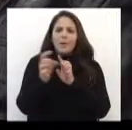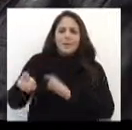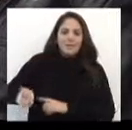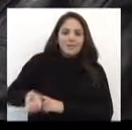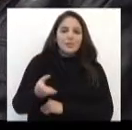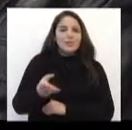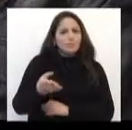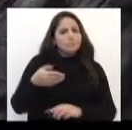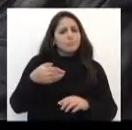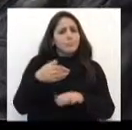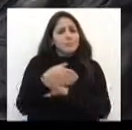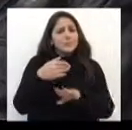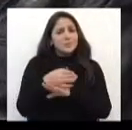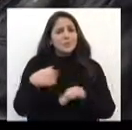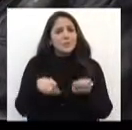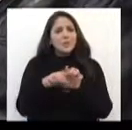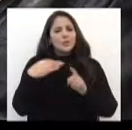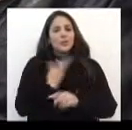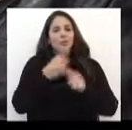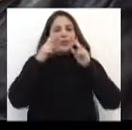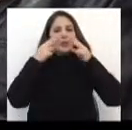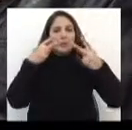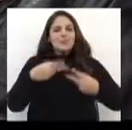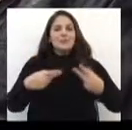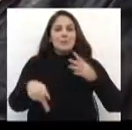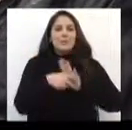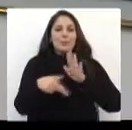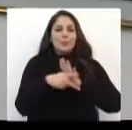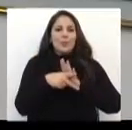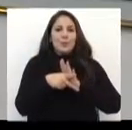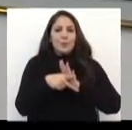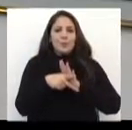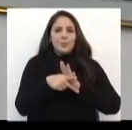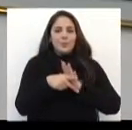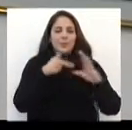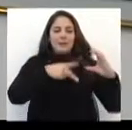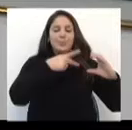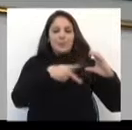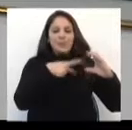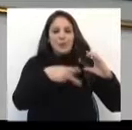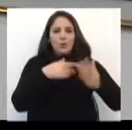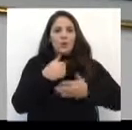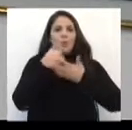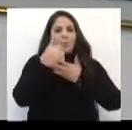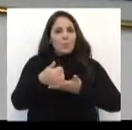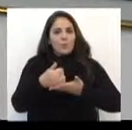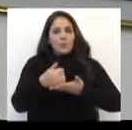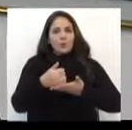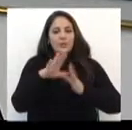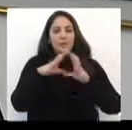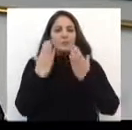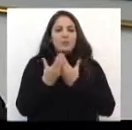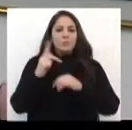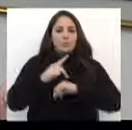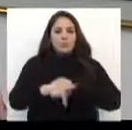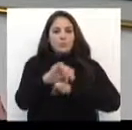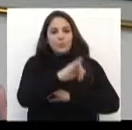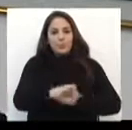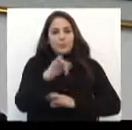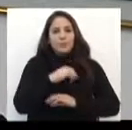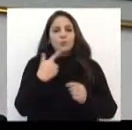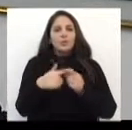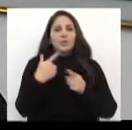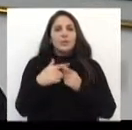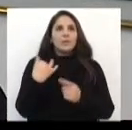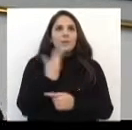E a gente ter o reconhecimento do poder legislativo, de toda a comunidade do Brasil é muito importante, porque o nosso